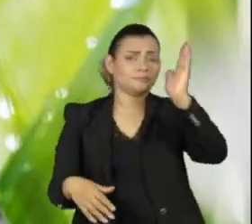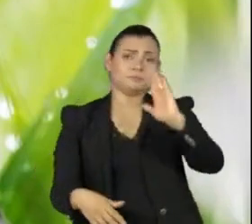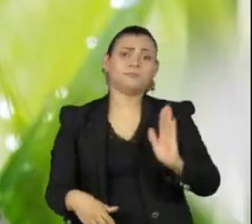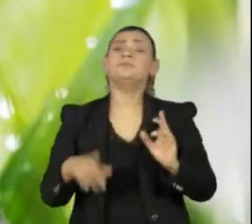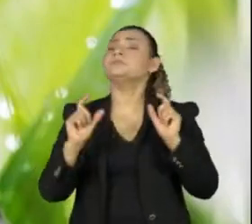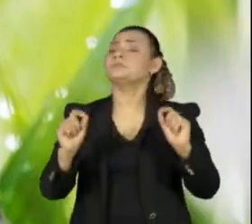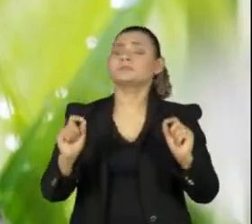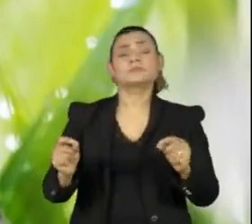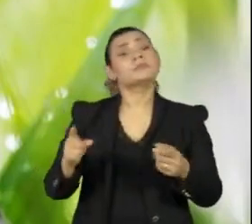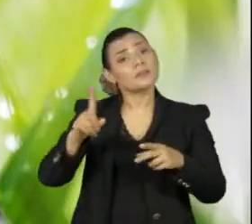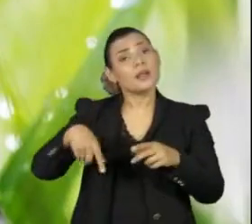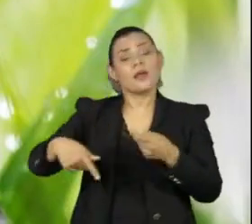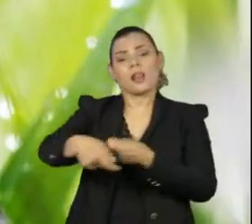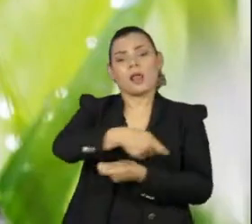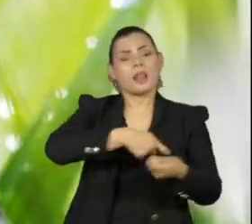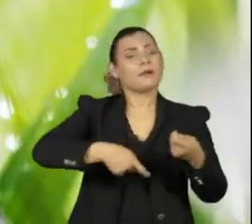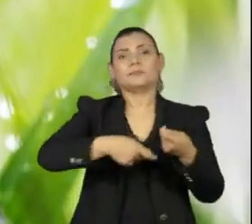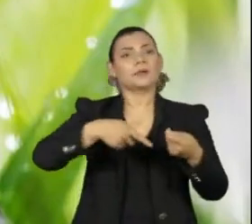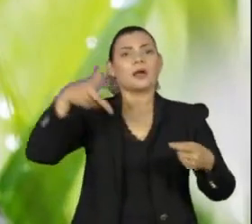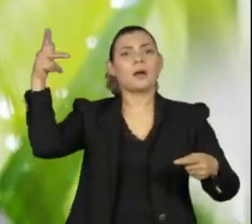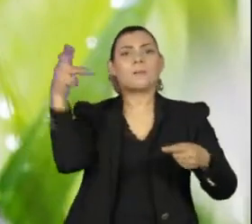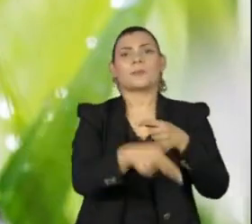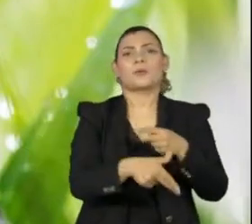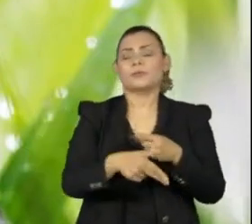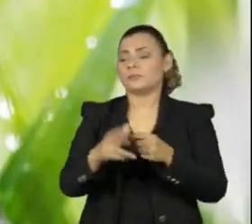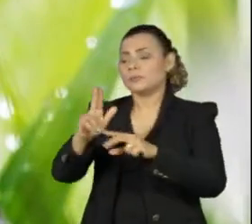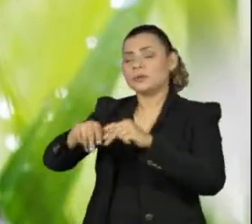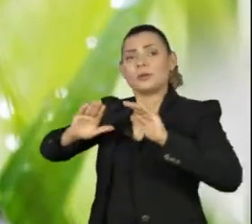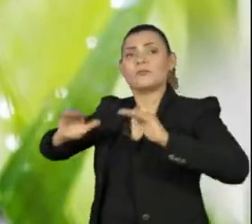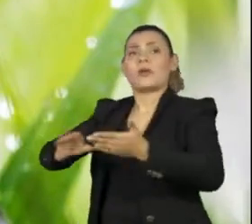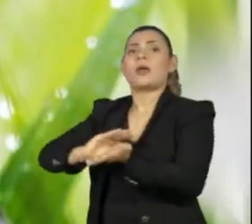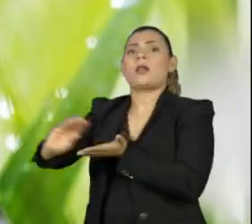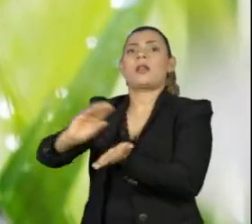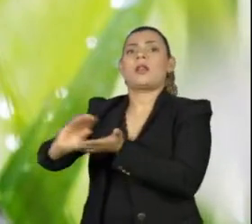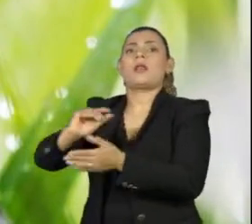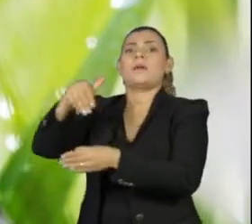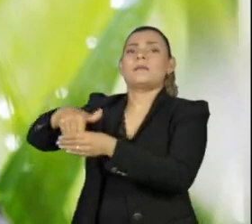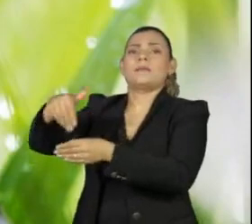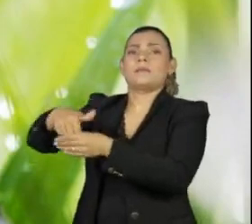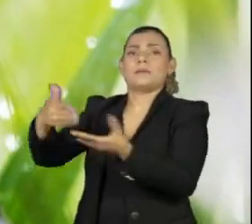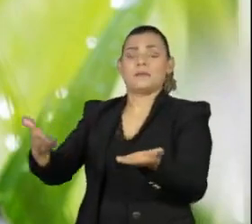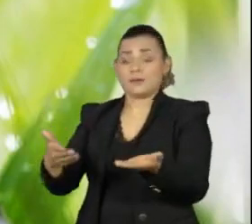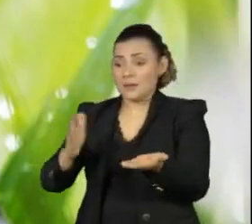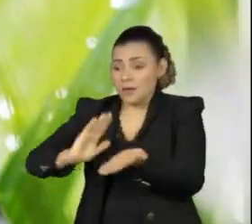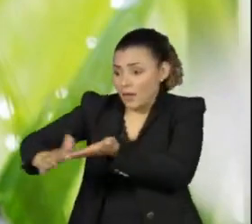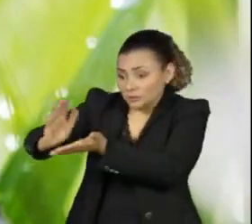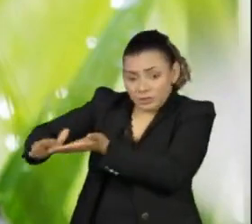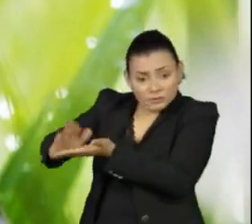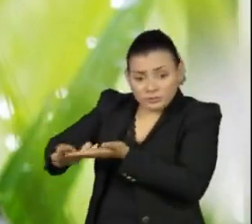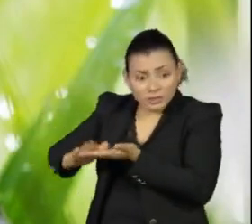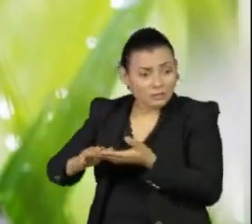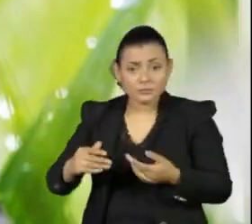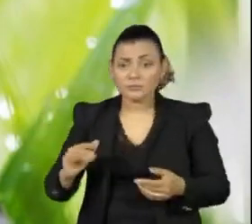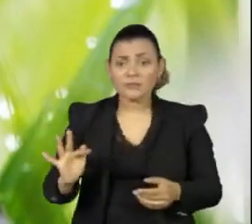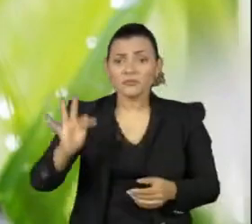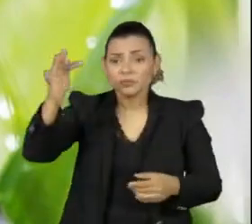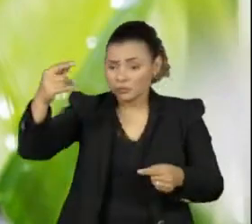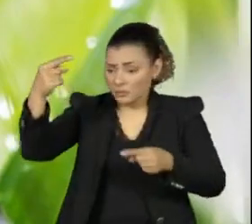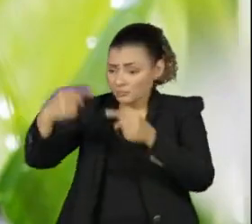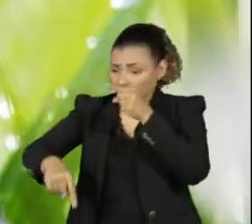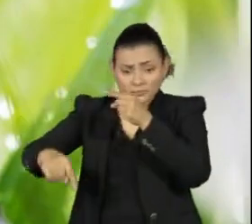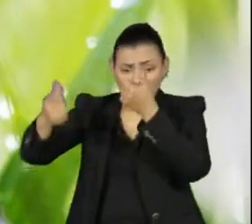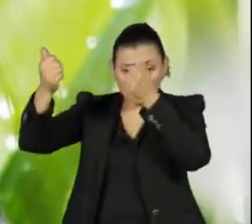perda de eficiência da máquina. Então a gente tem um conjunto grande de gastos que, no final das contas, não vão fazer muito sentido e que